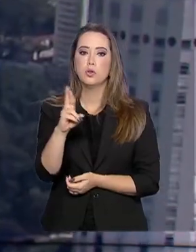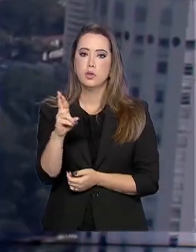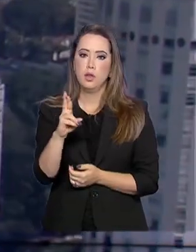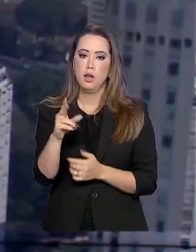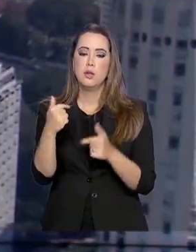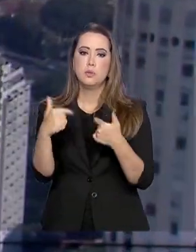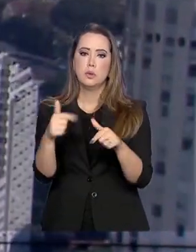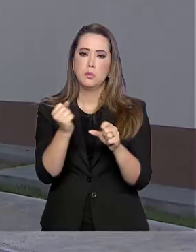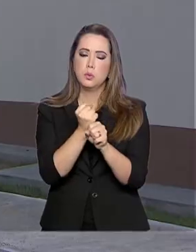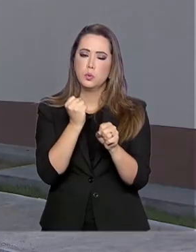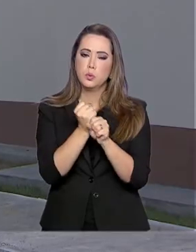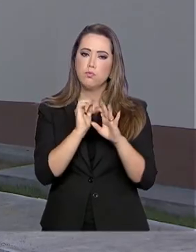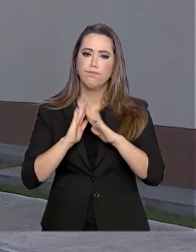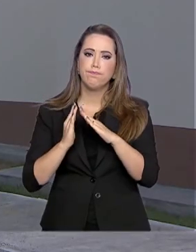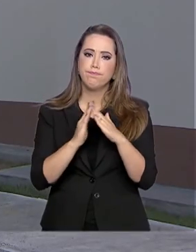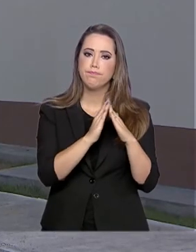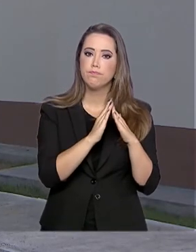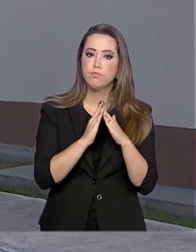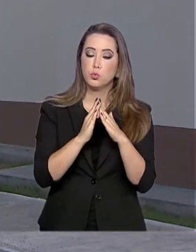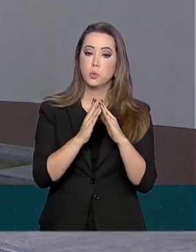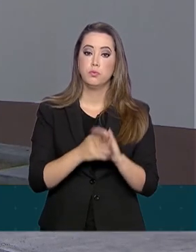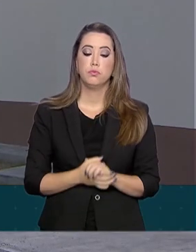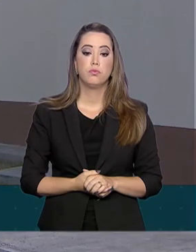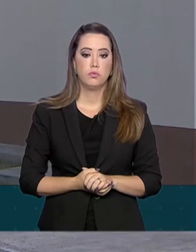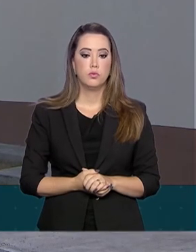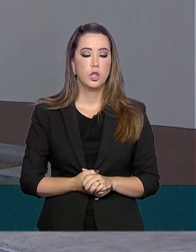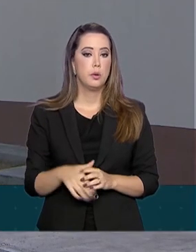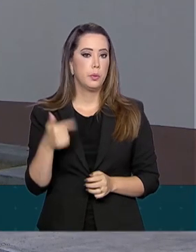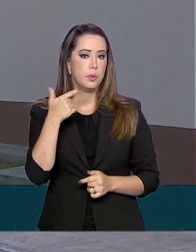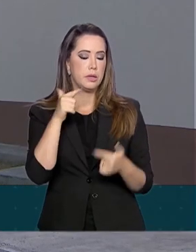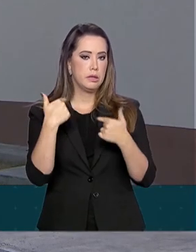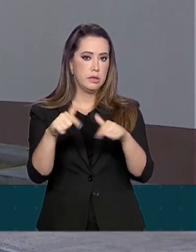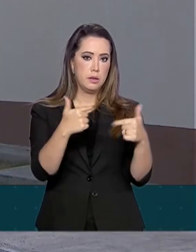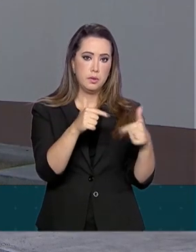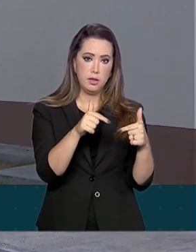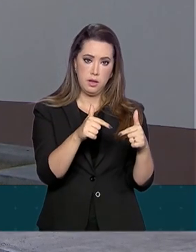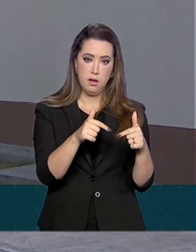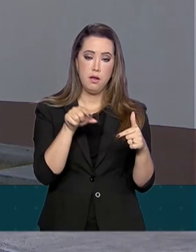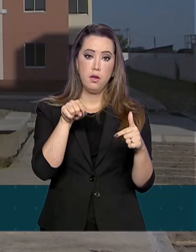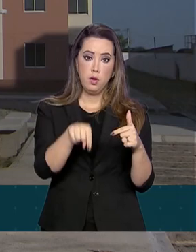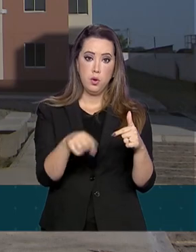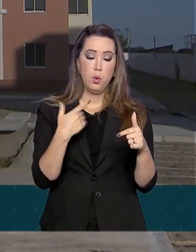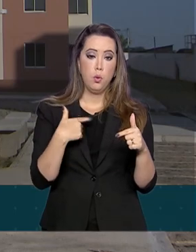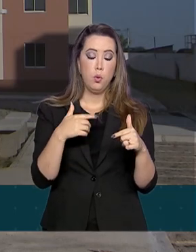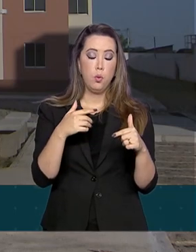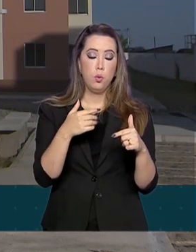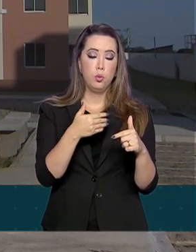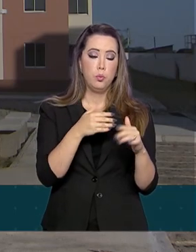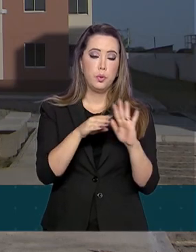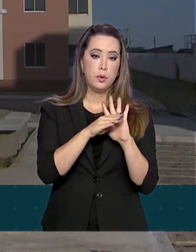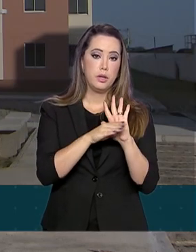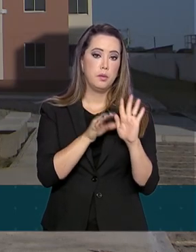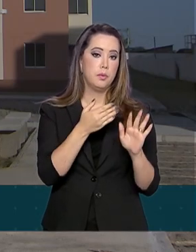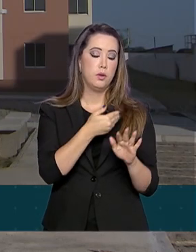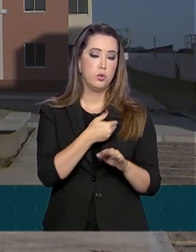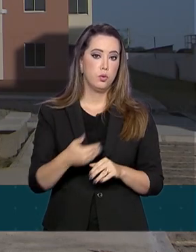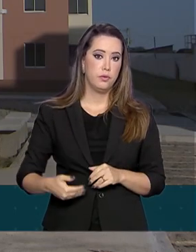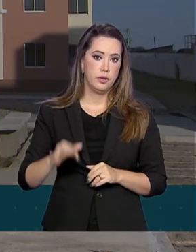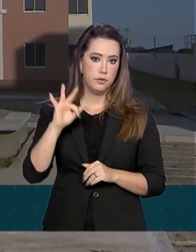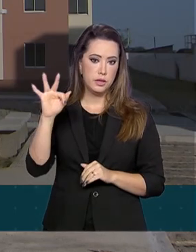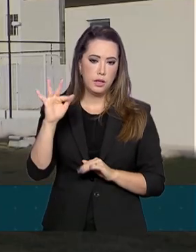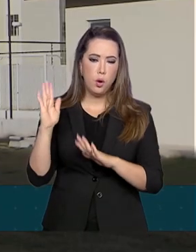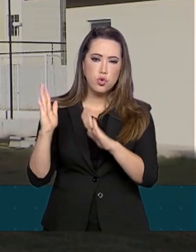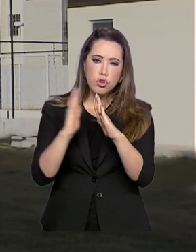habitação. Para garantir a execução do programa federal de habitação social, o Ministério do Desenvolvimento